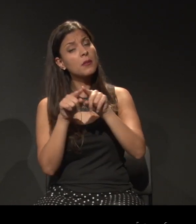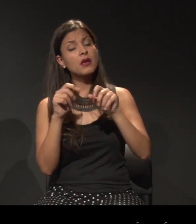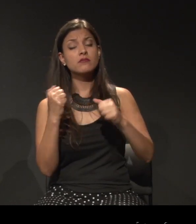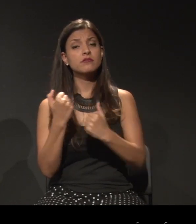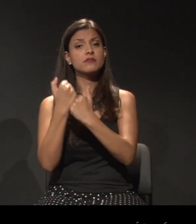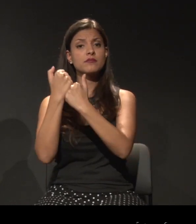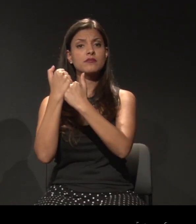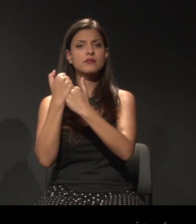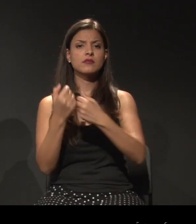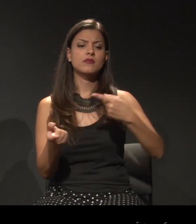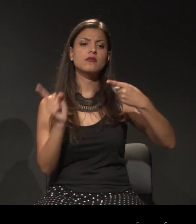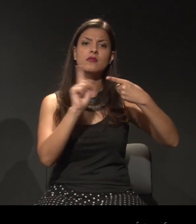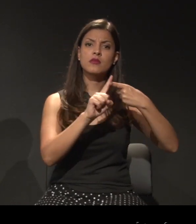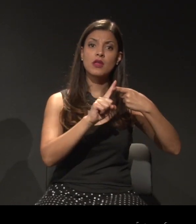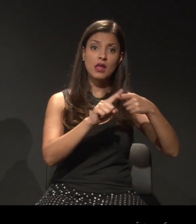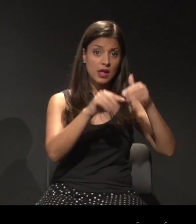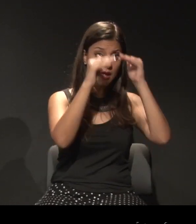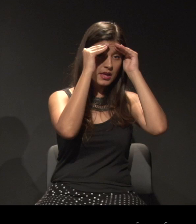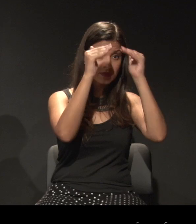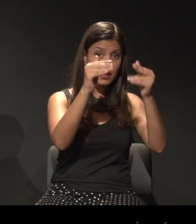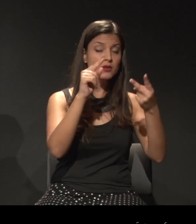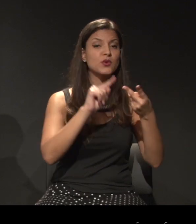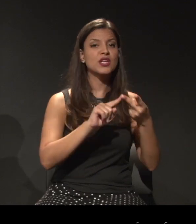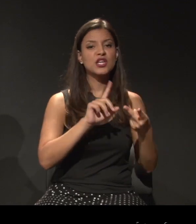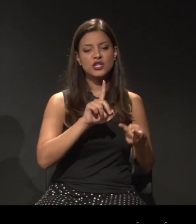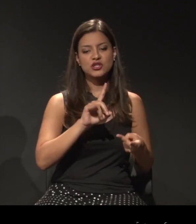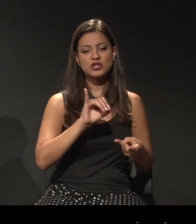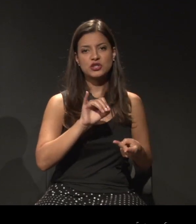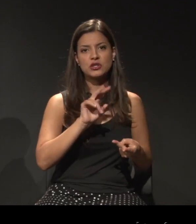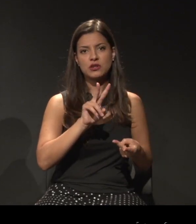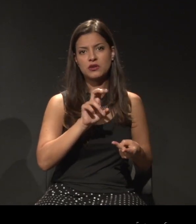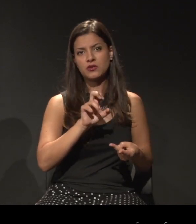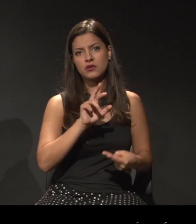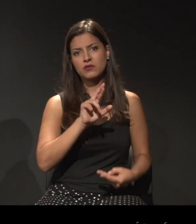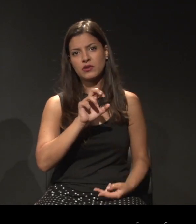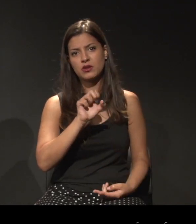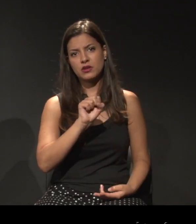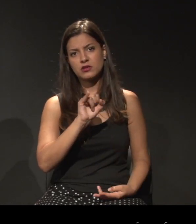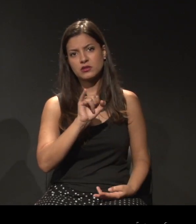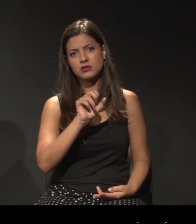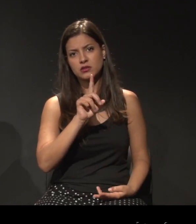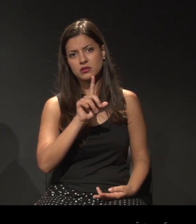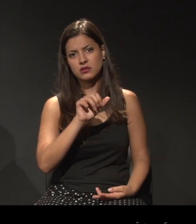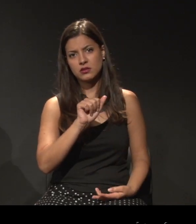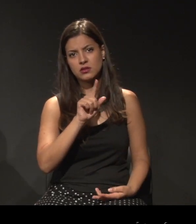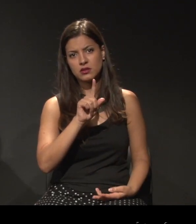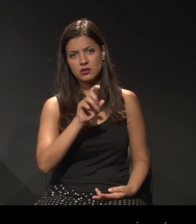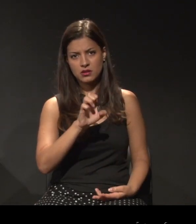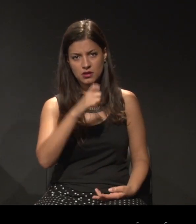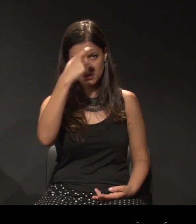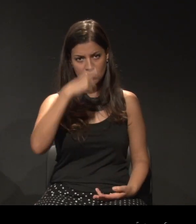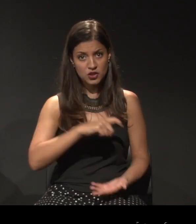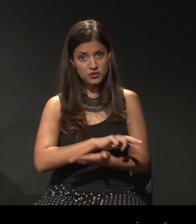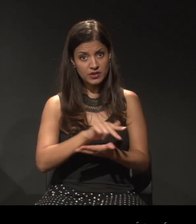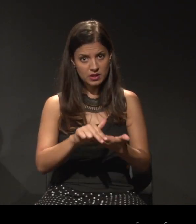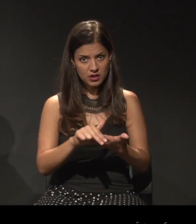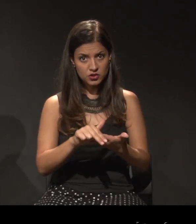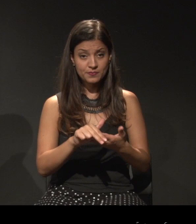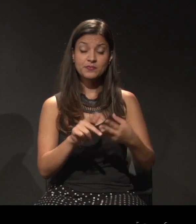respeito e a diversidade. E, propositalmente, cito aqui respeito e não tolerância,